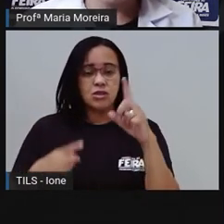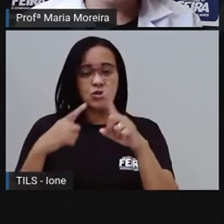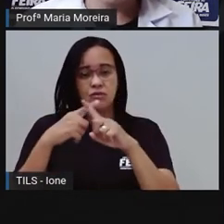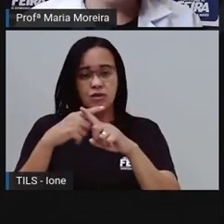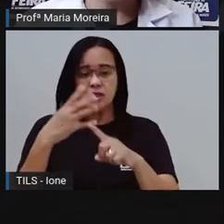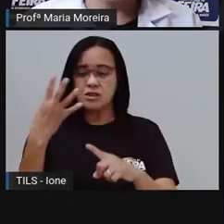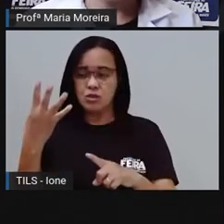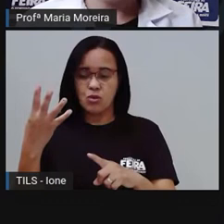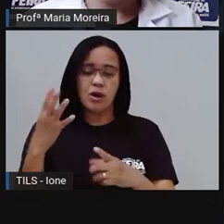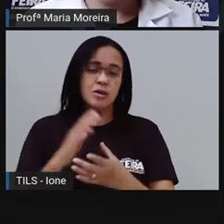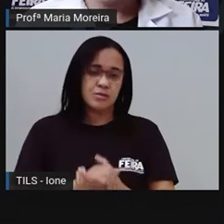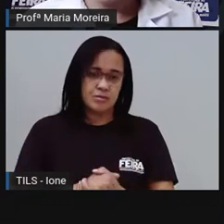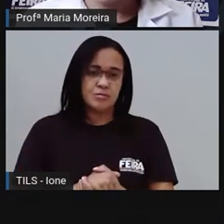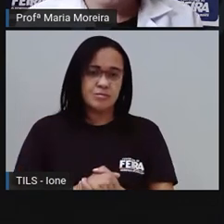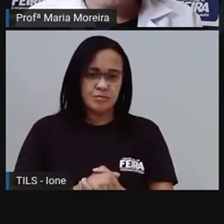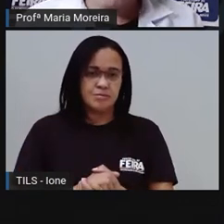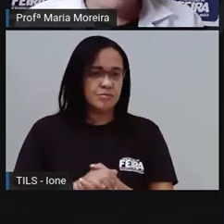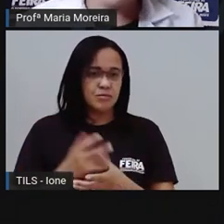situação problema.